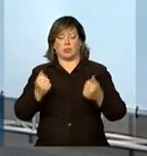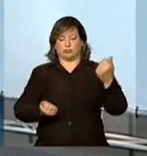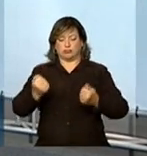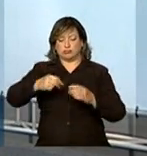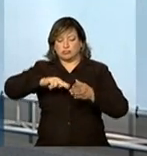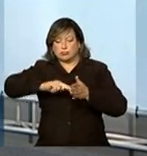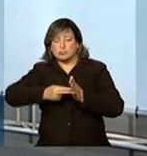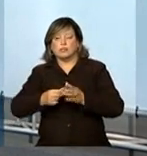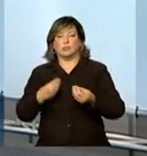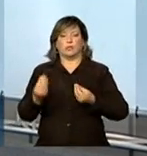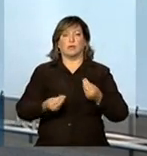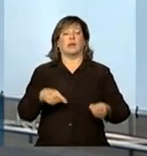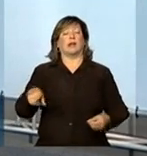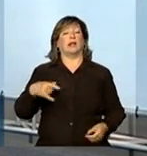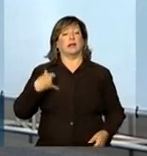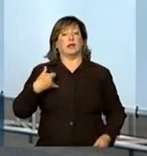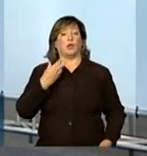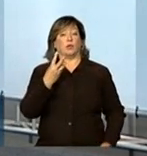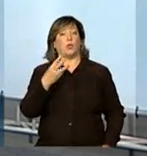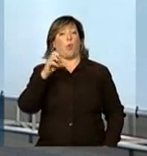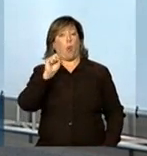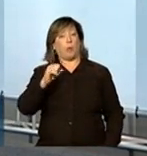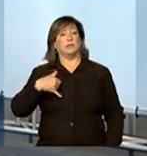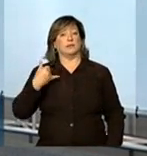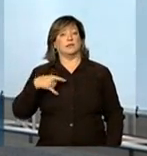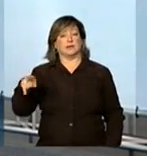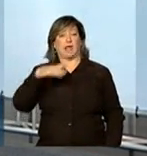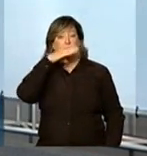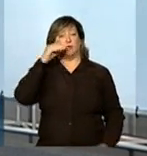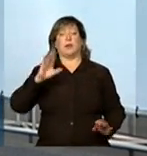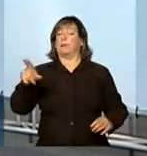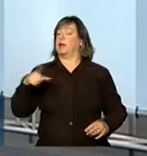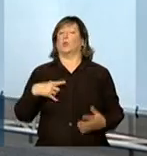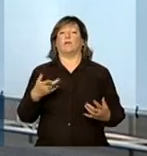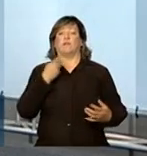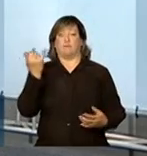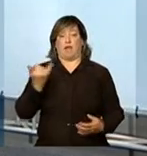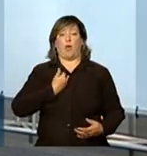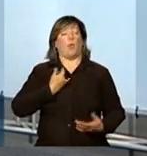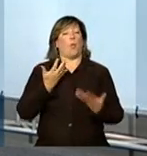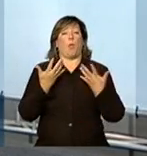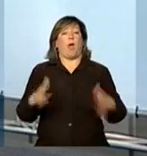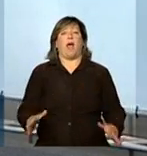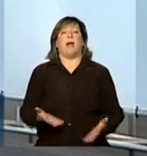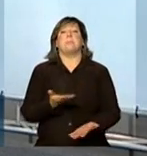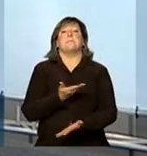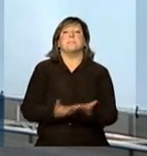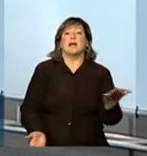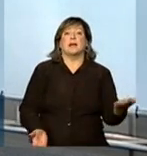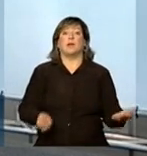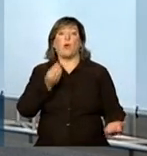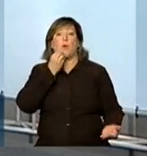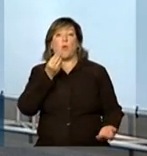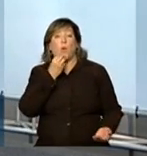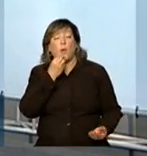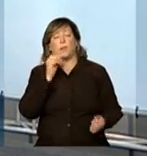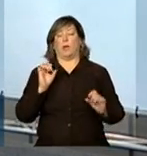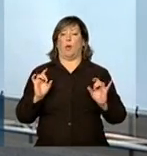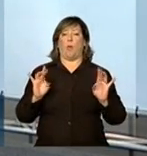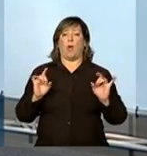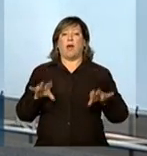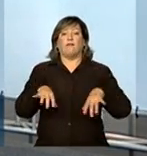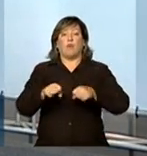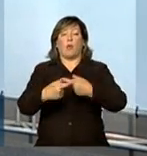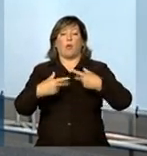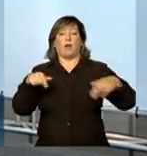Mesmo aos 38 anos, o Geraldo me disse que não quer perder as oportunidades de qualificação que são oferecidas no